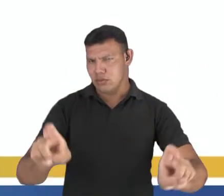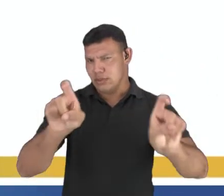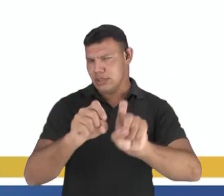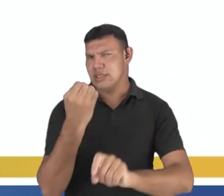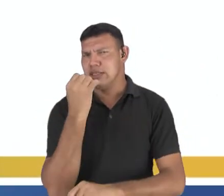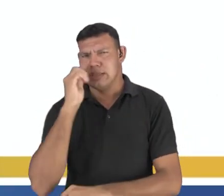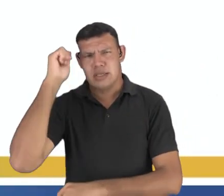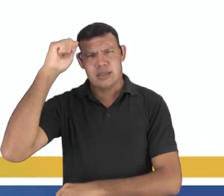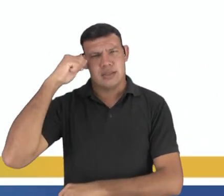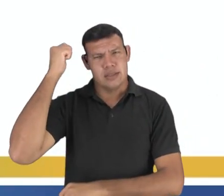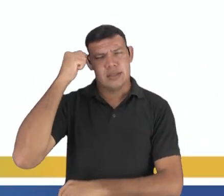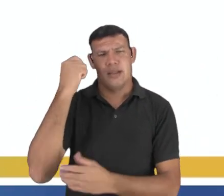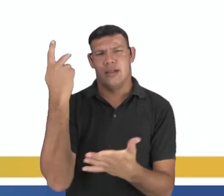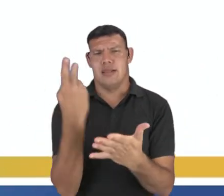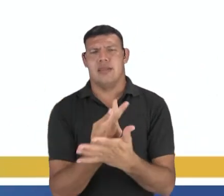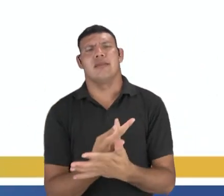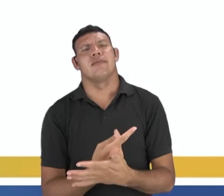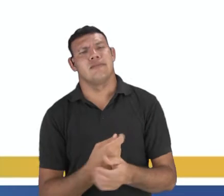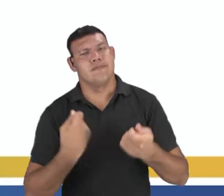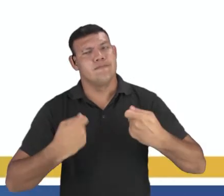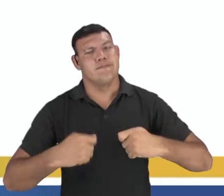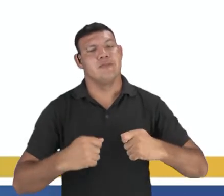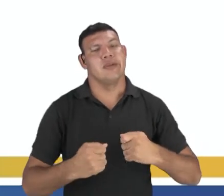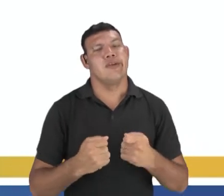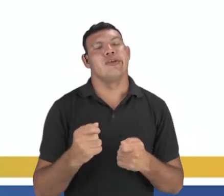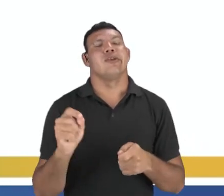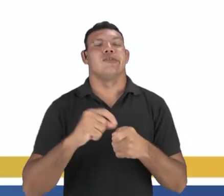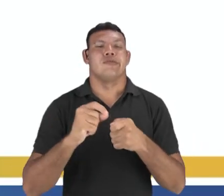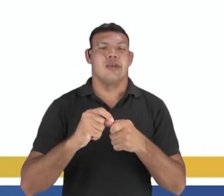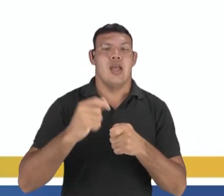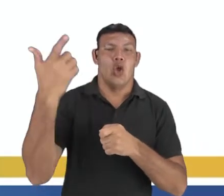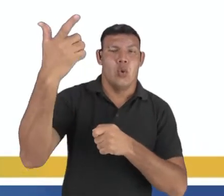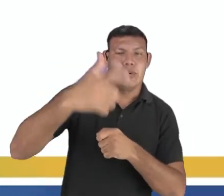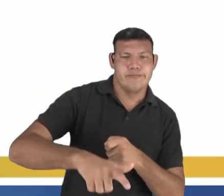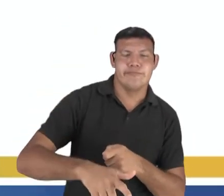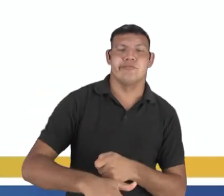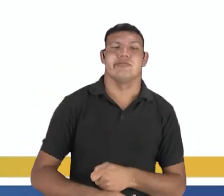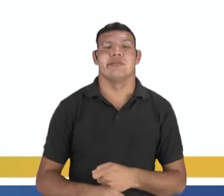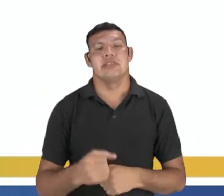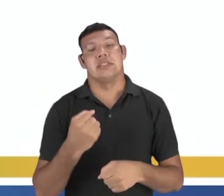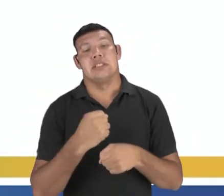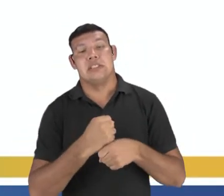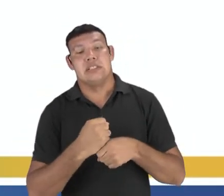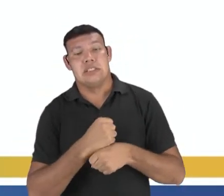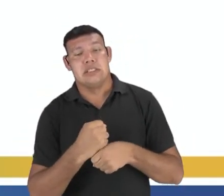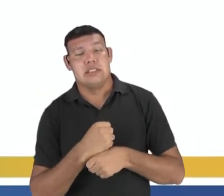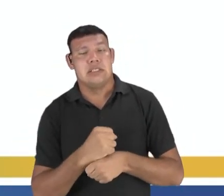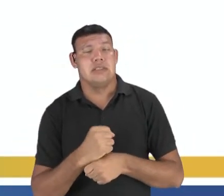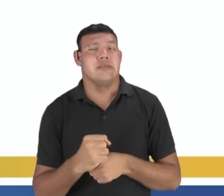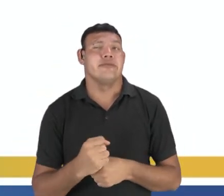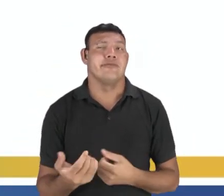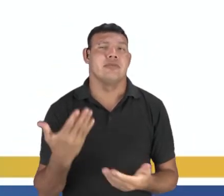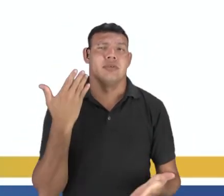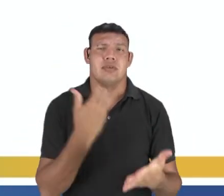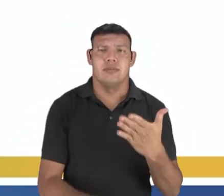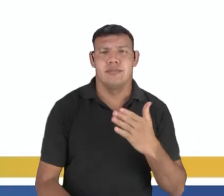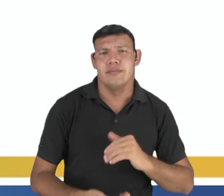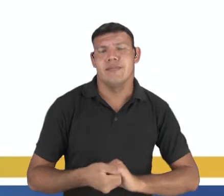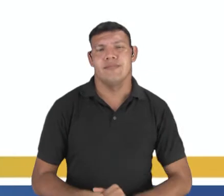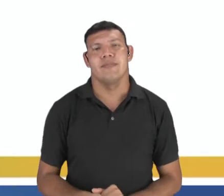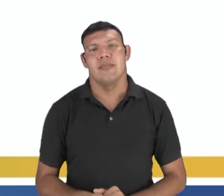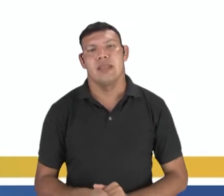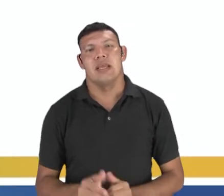usar o computador para criar se um artista errasse teria que refazer todo o trabalho perdendo tempo e desperdiçando